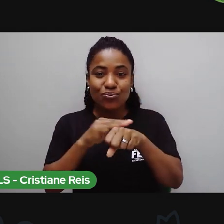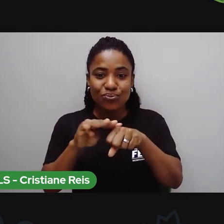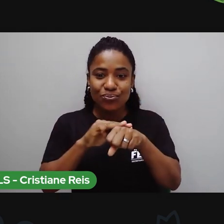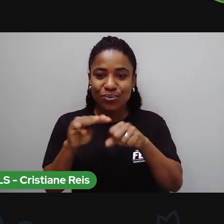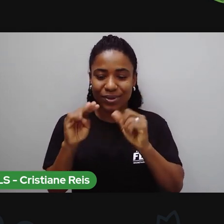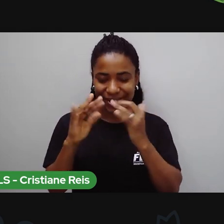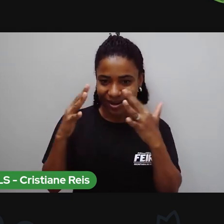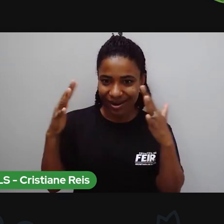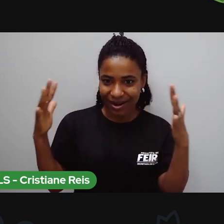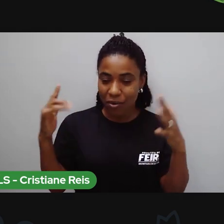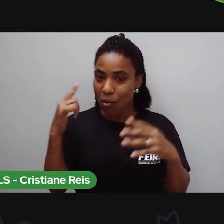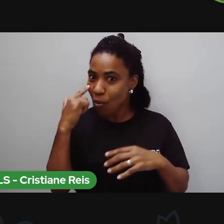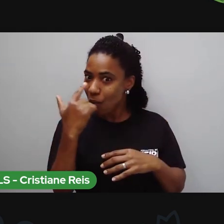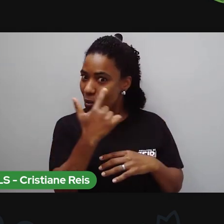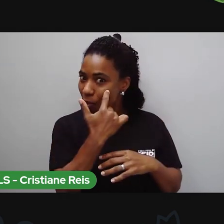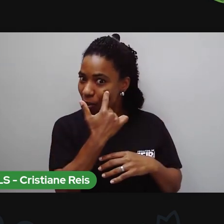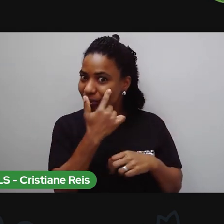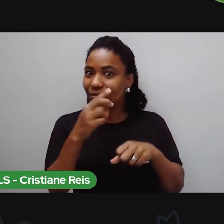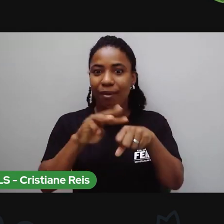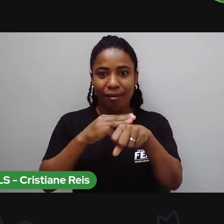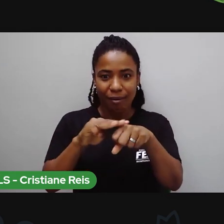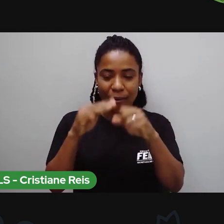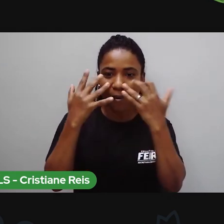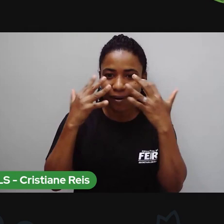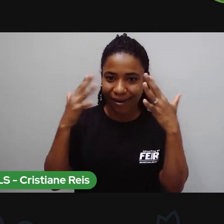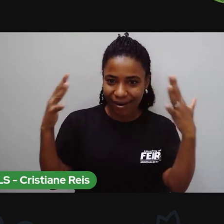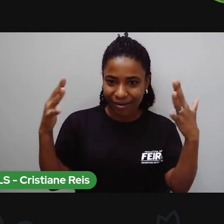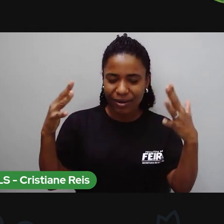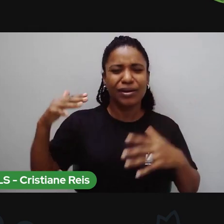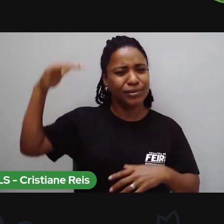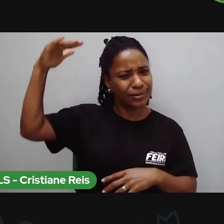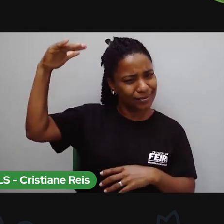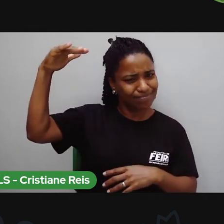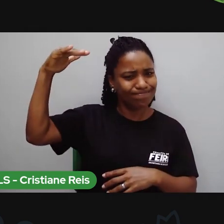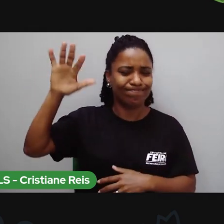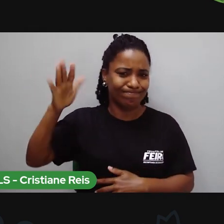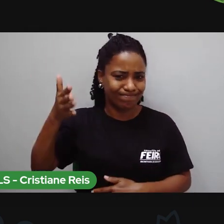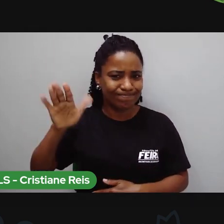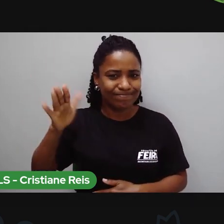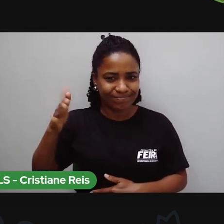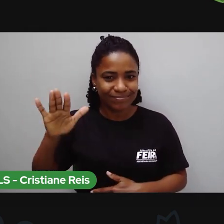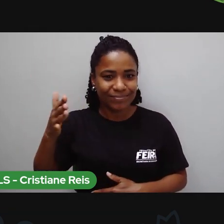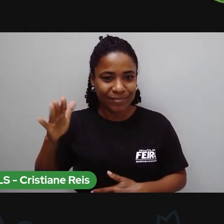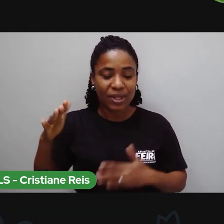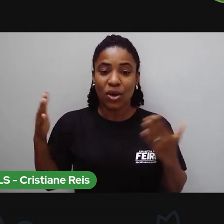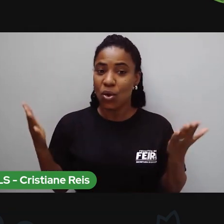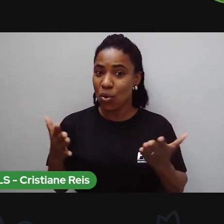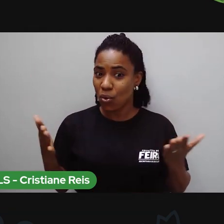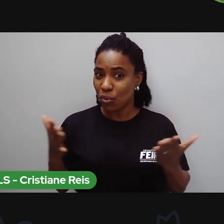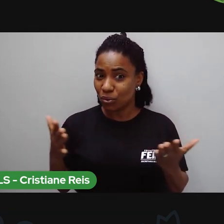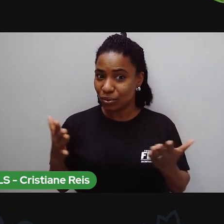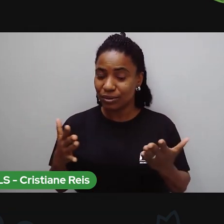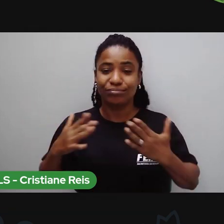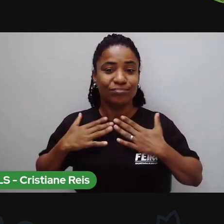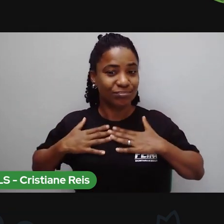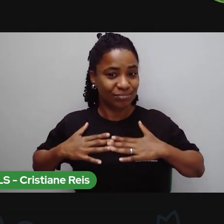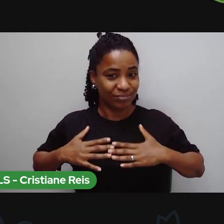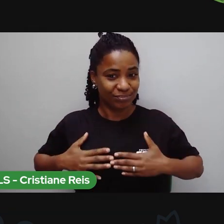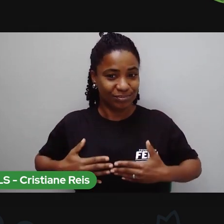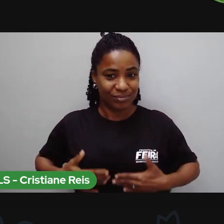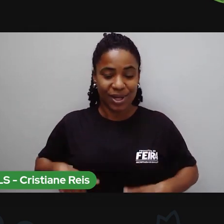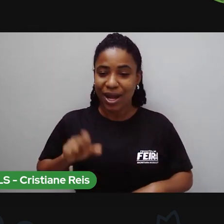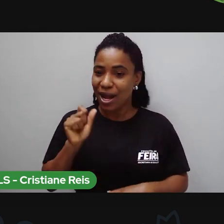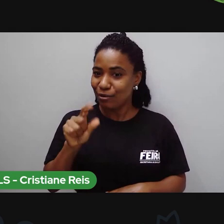Meus olhos também são castanhos e tenho estatura média. Eu hoje estou vestida com uma blusa azul